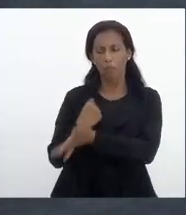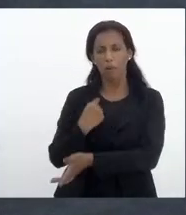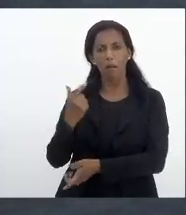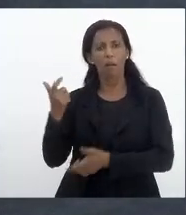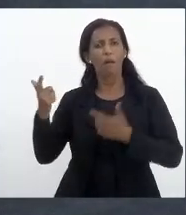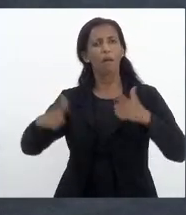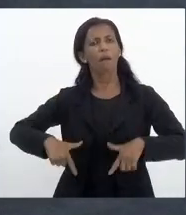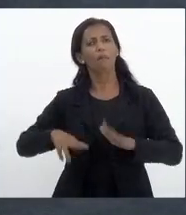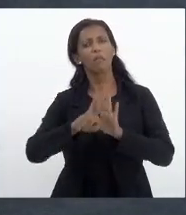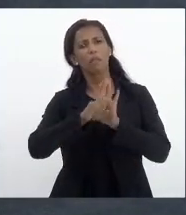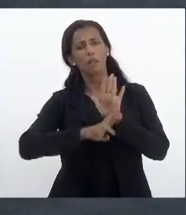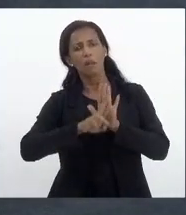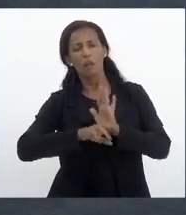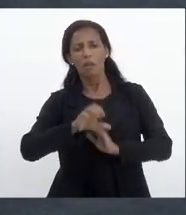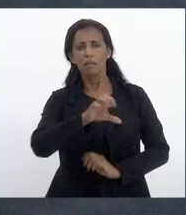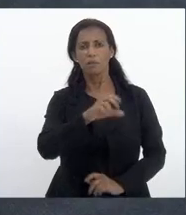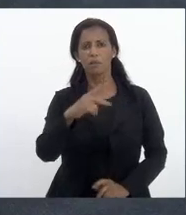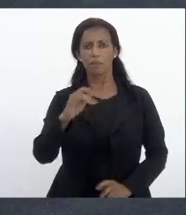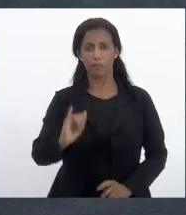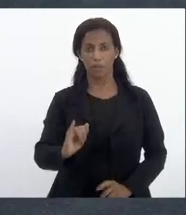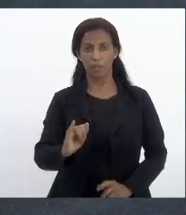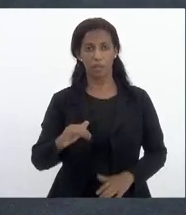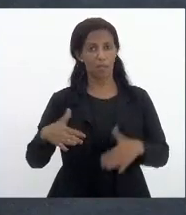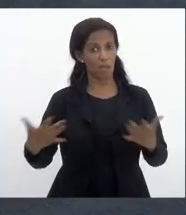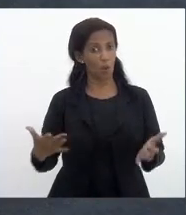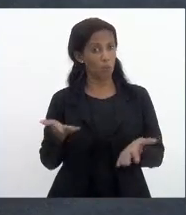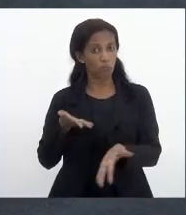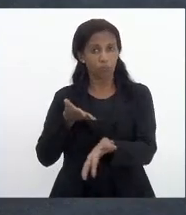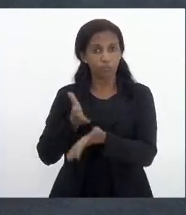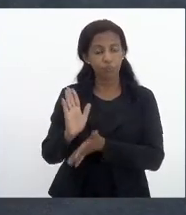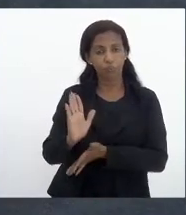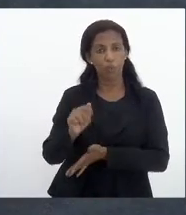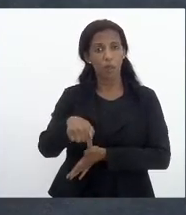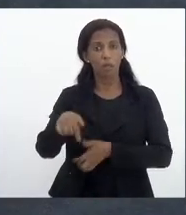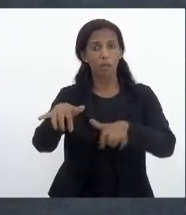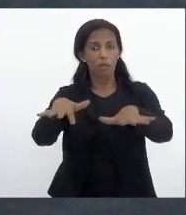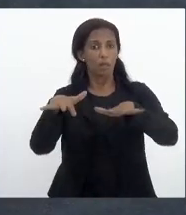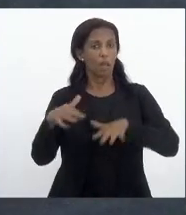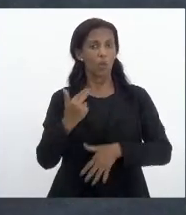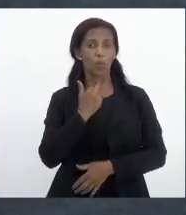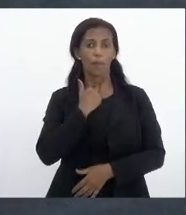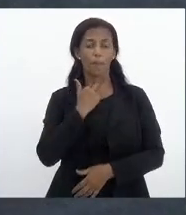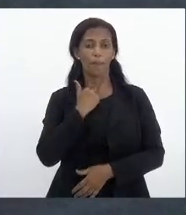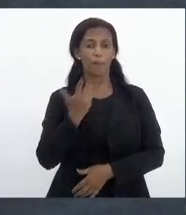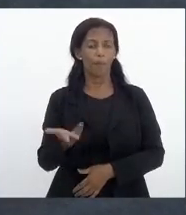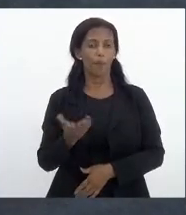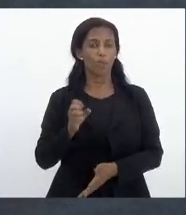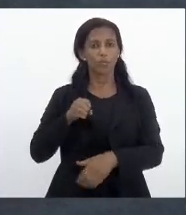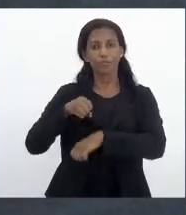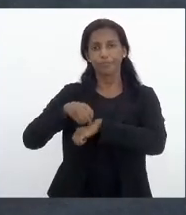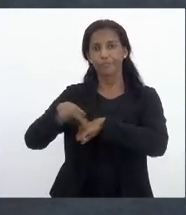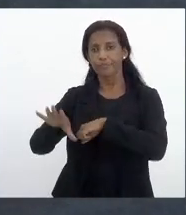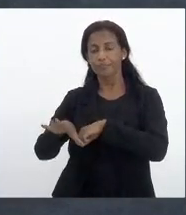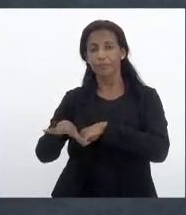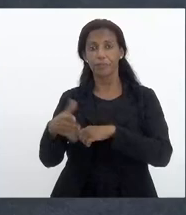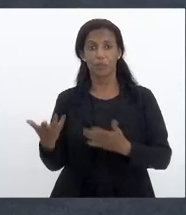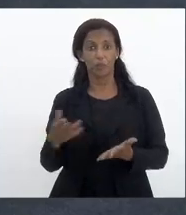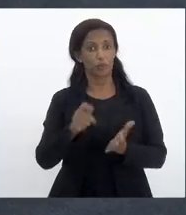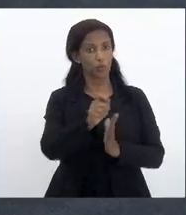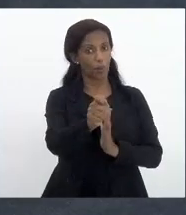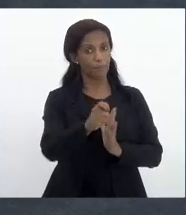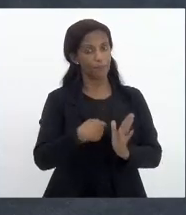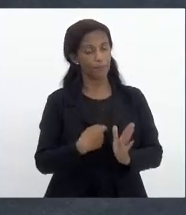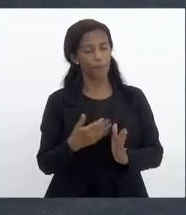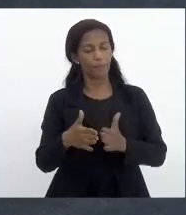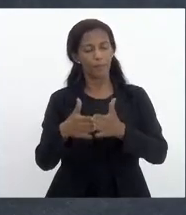cadê o relatório da CPI né enquanto não for aprovado aqui no plenário a gente não pode enviar então só registrar